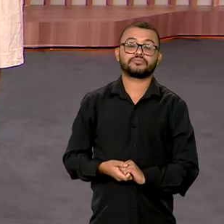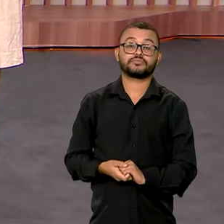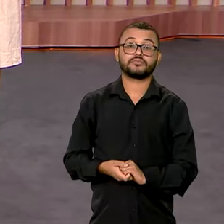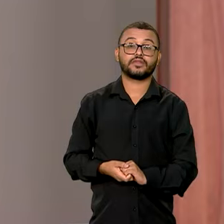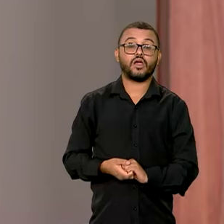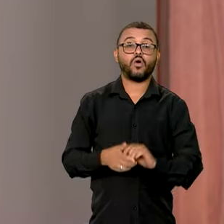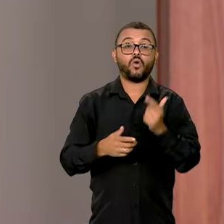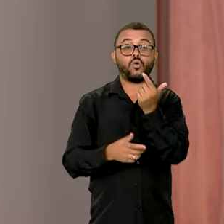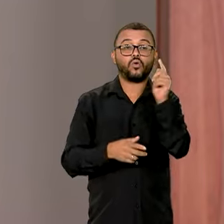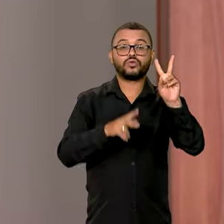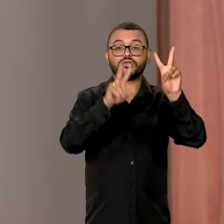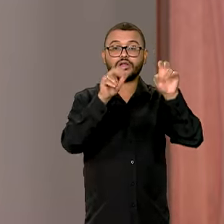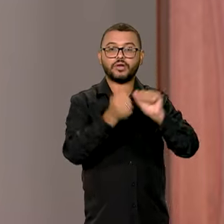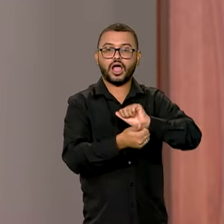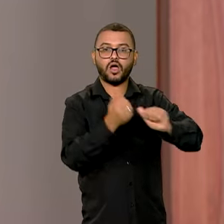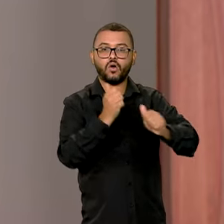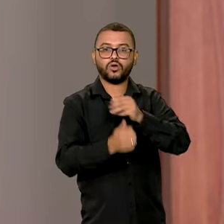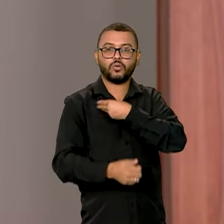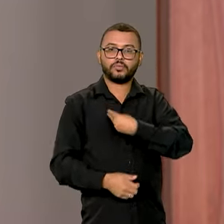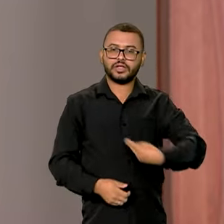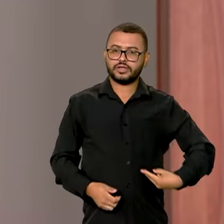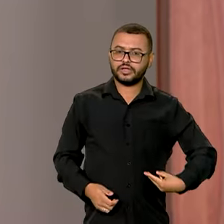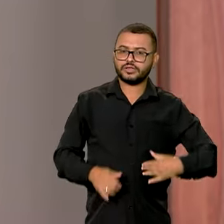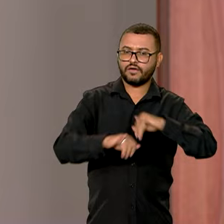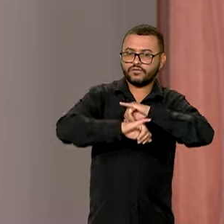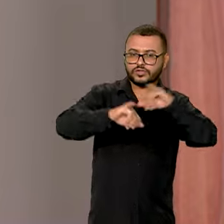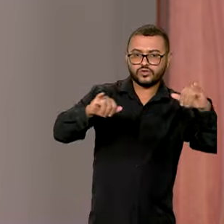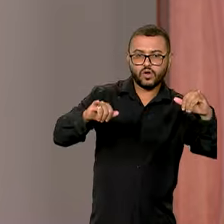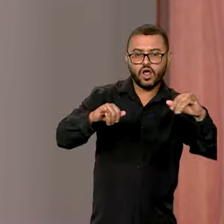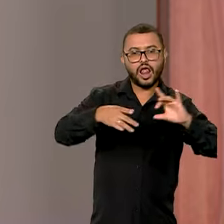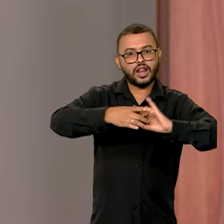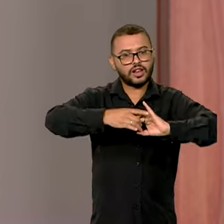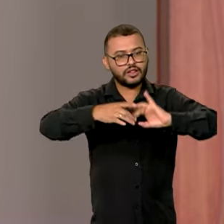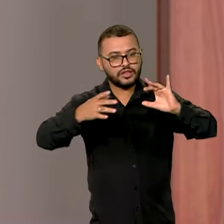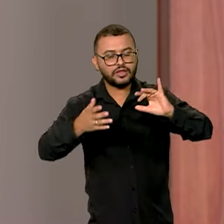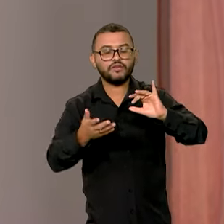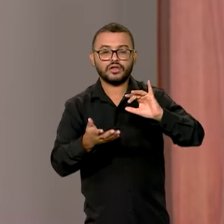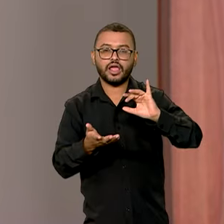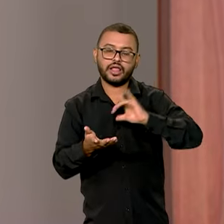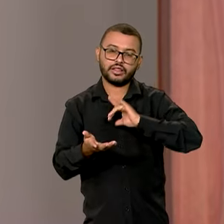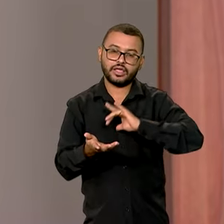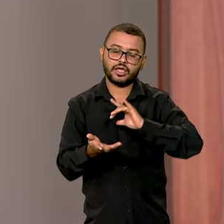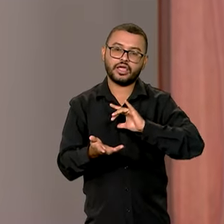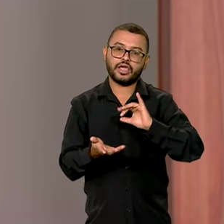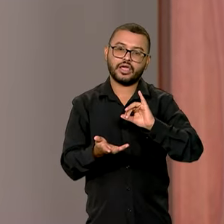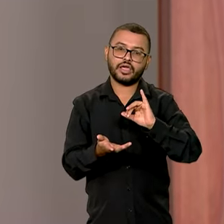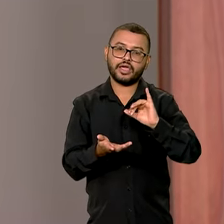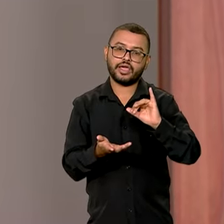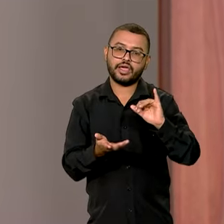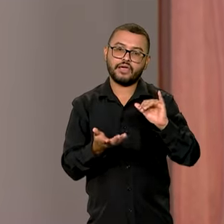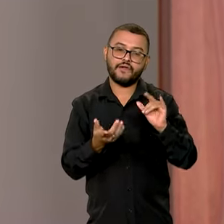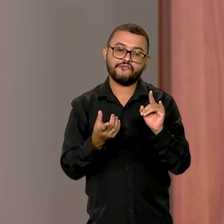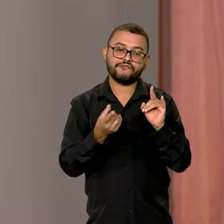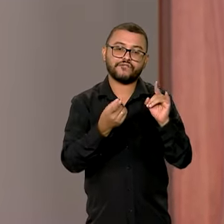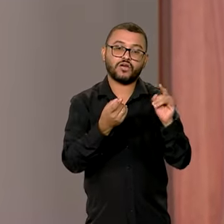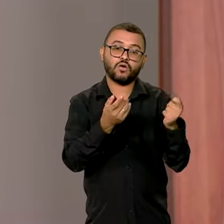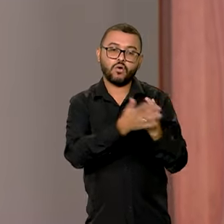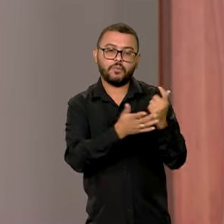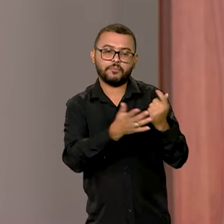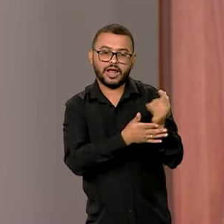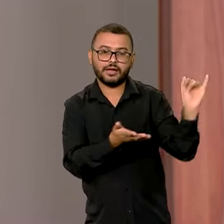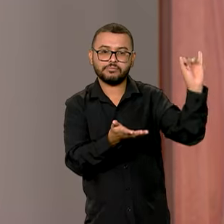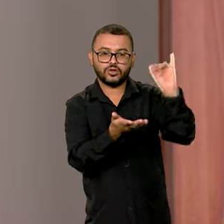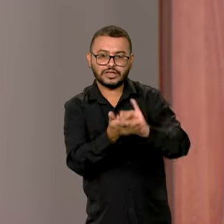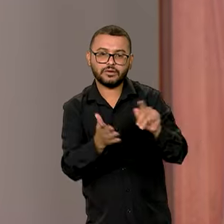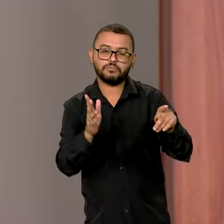Mas falando de arroz, o ministro também comentou a medida que autoriza a importação do produto para ajudar no enfrentamento das